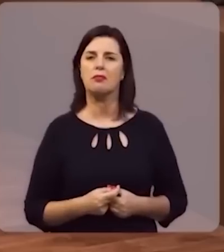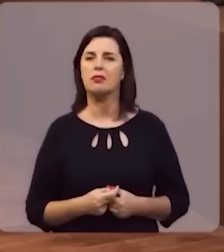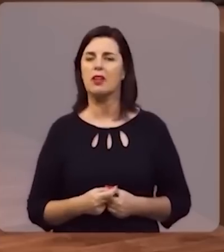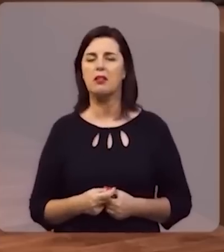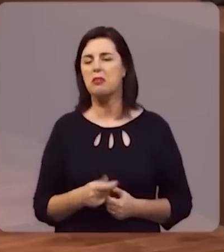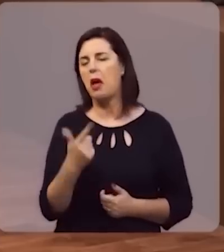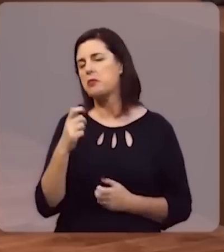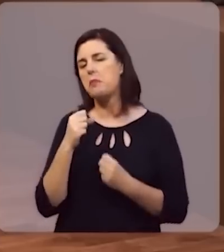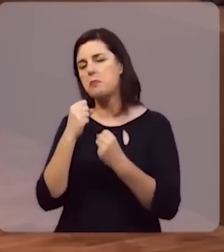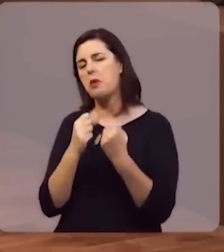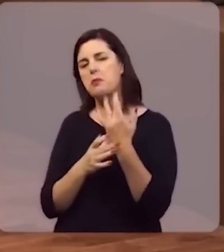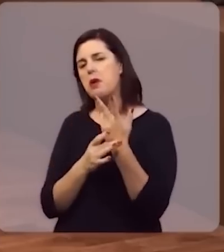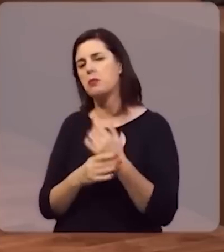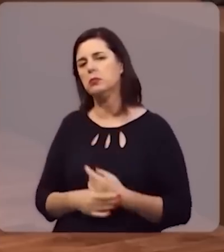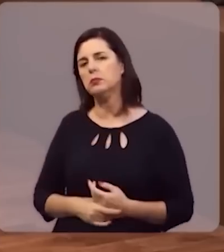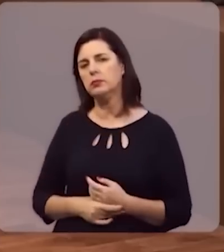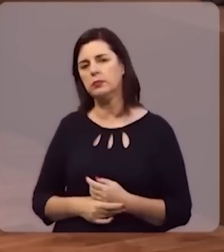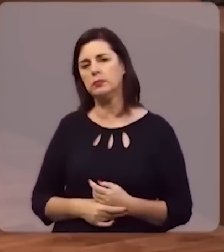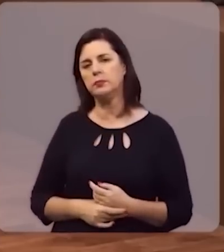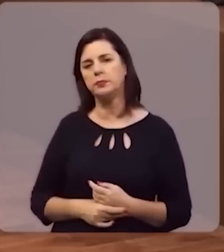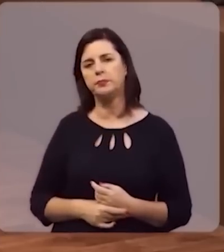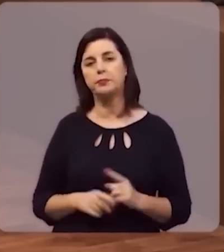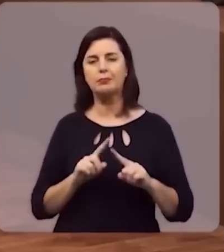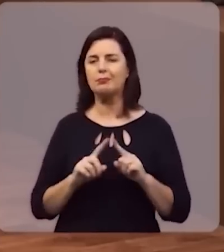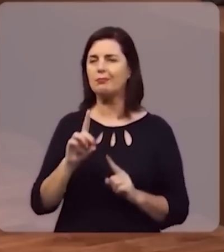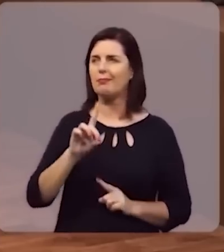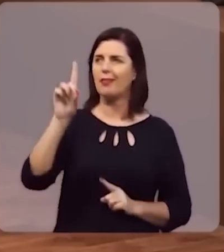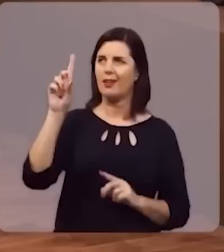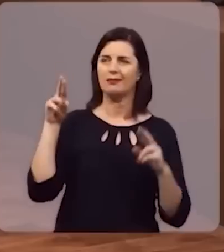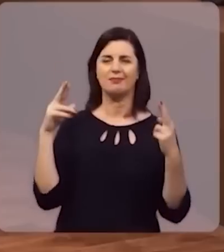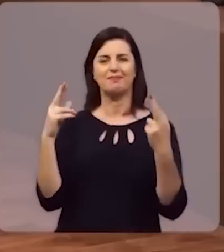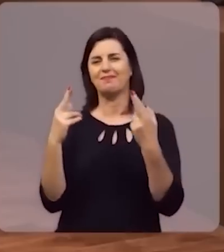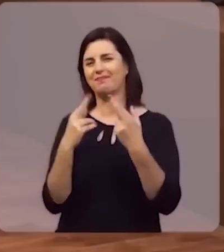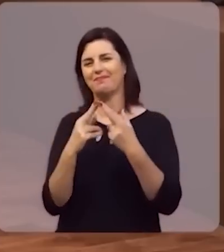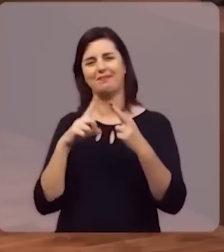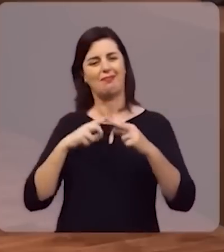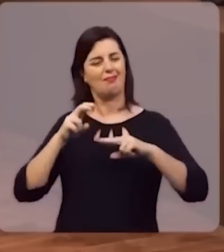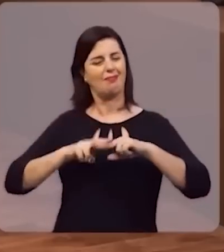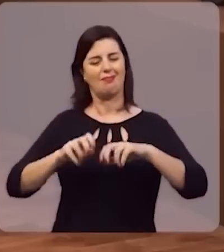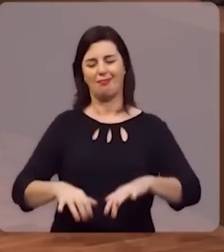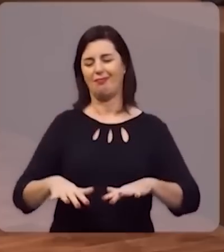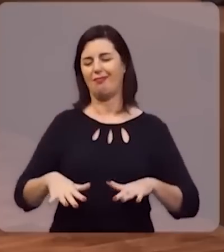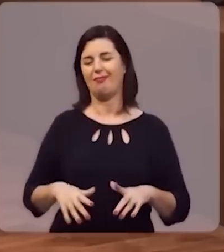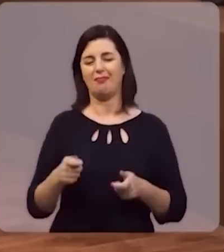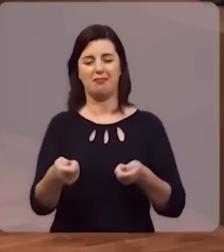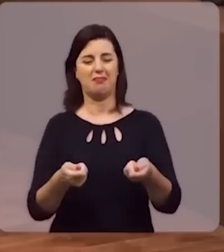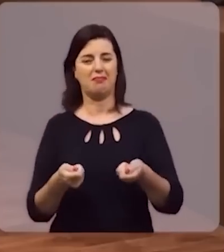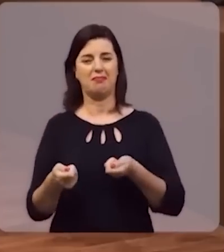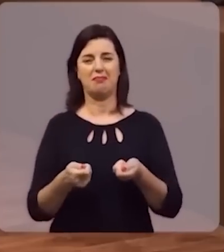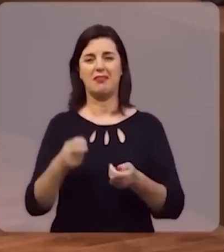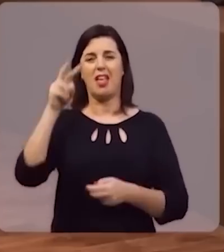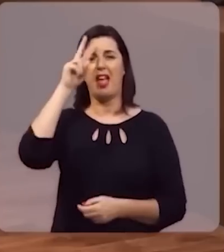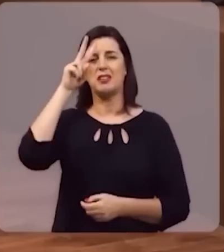Eles não têm mais poder nas mãos. Mas o nosso Deus reina. Ele está no trono. Ele tem as rédeas da história